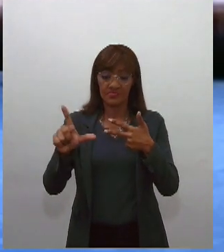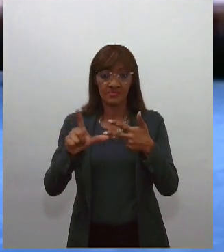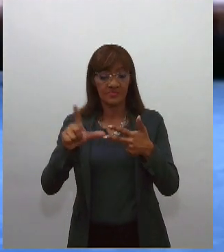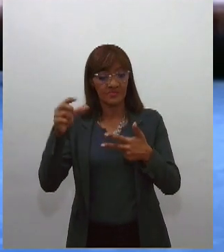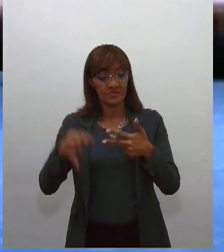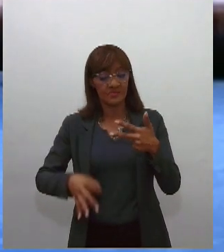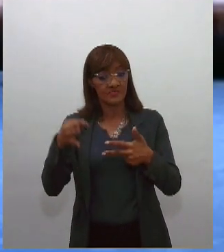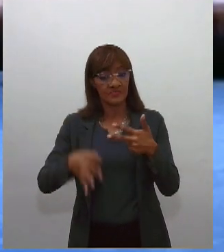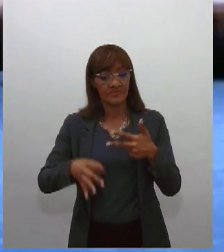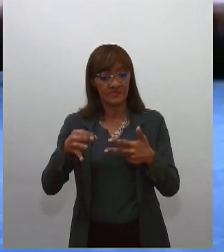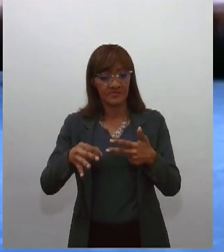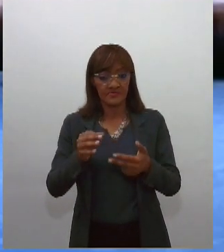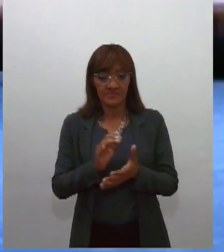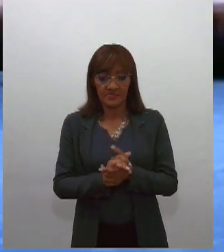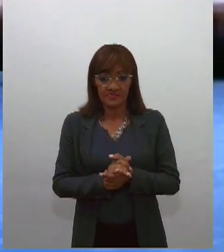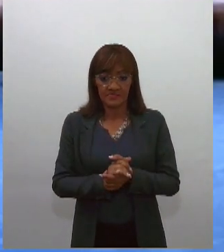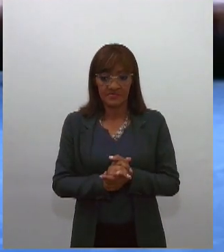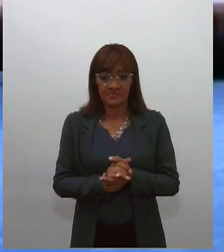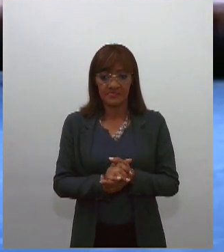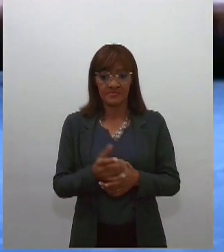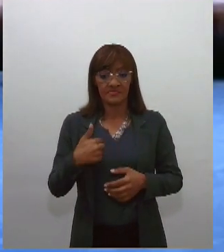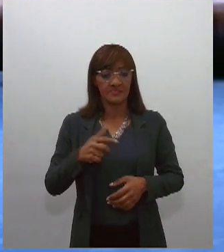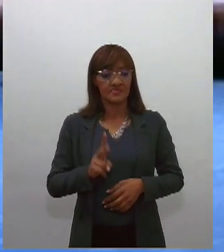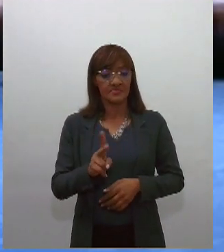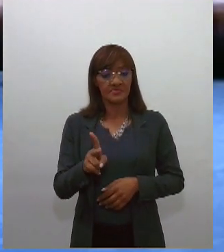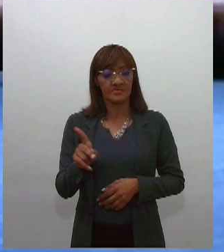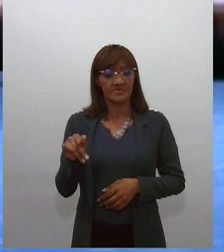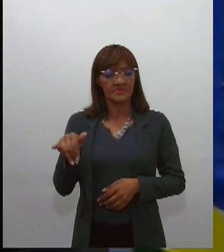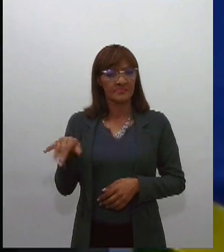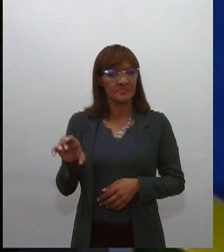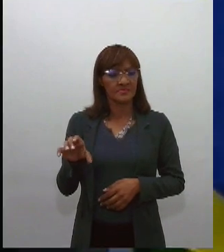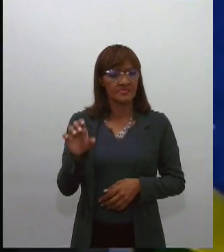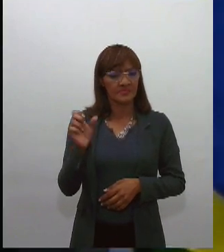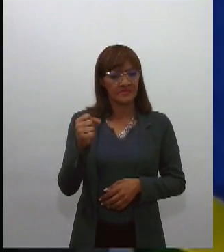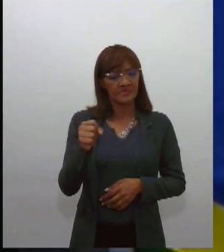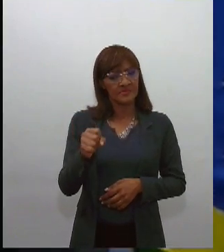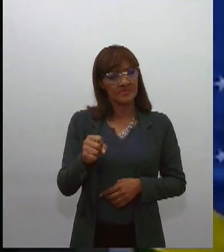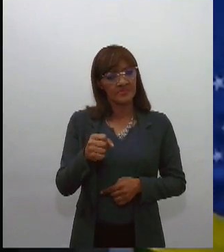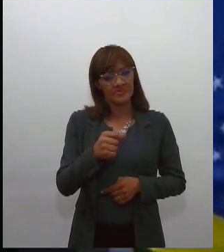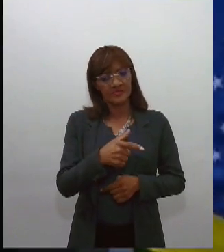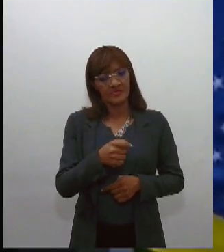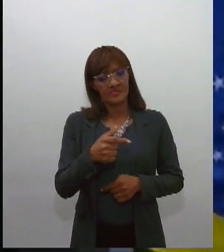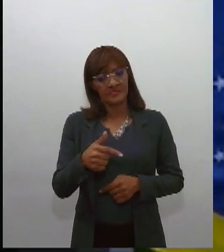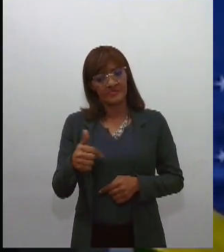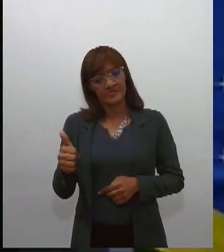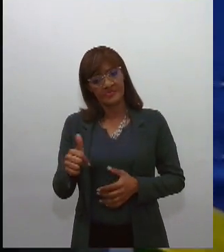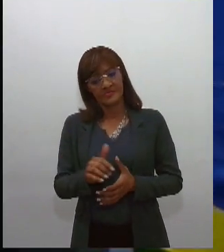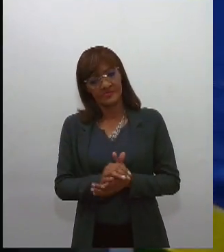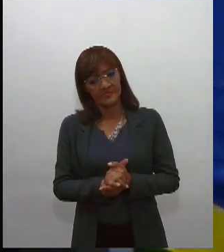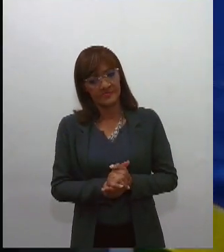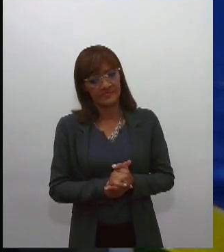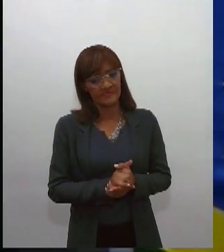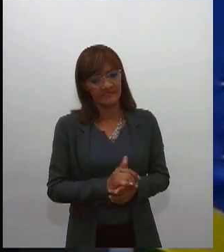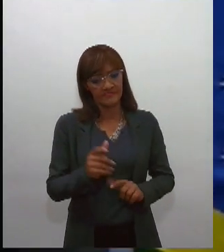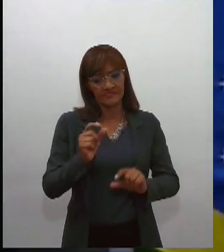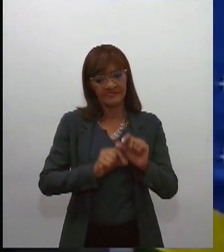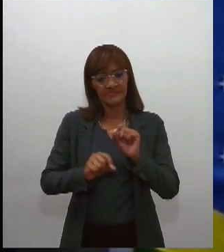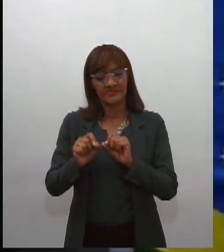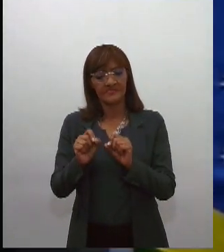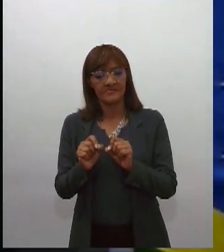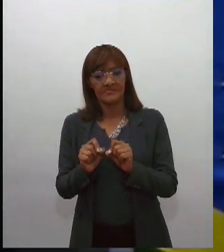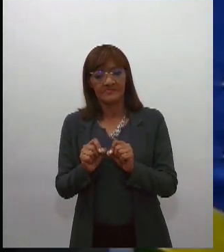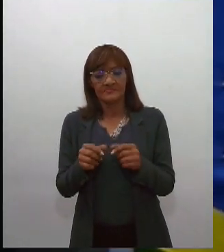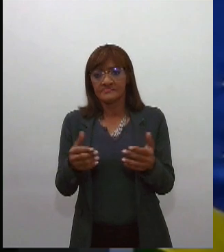sobre essa PEC 8 de 2021, no sentido de que o Senado buscaria alguma espécie de